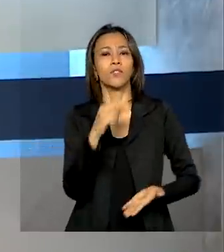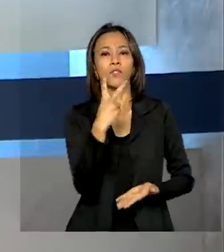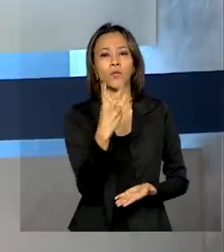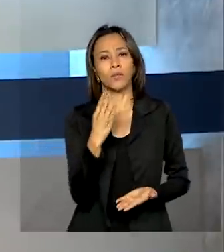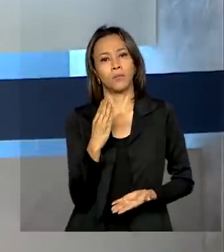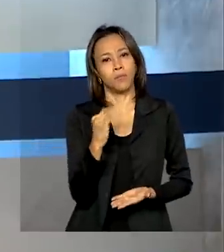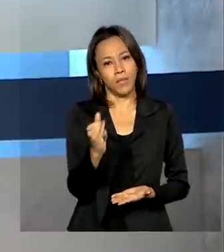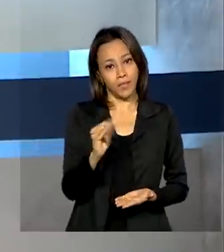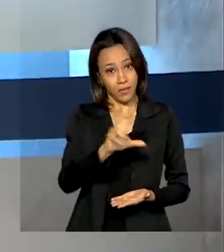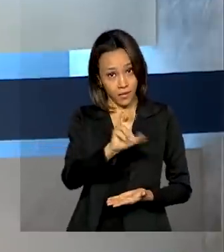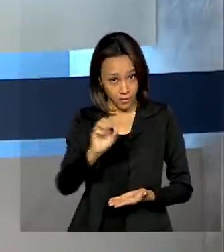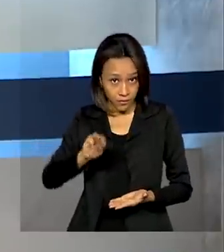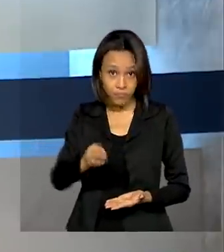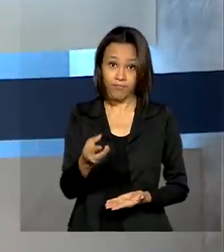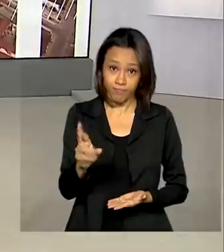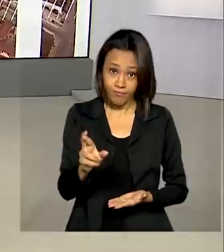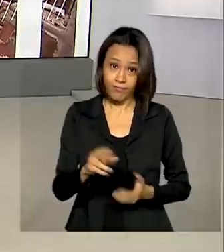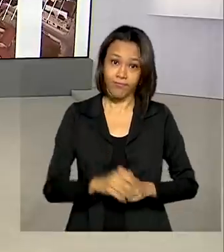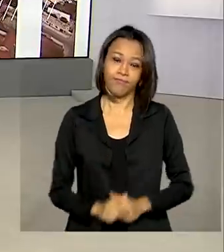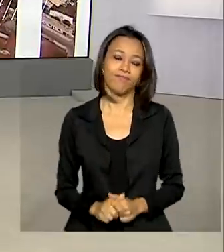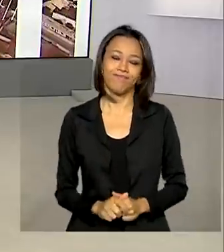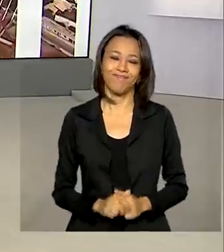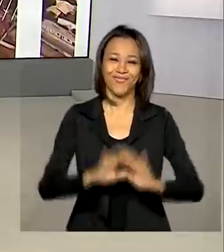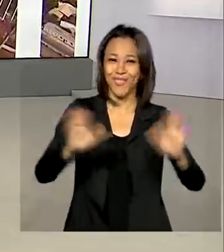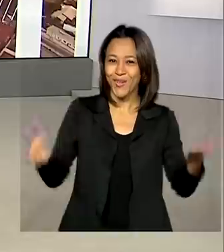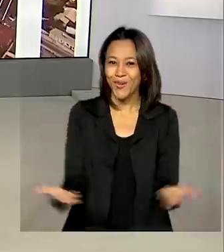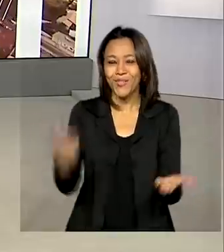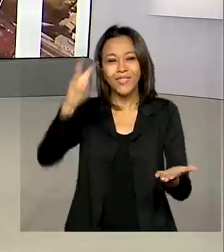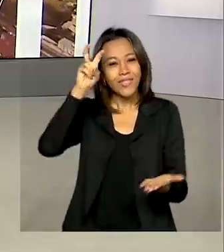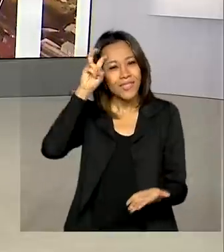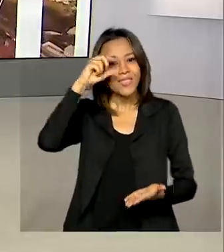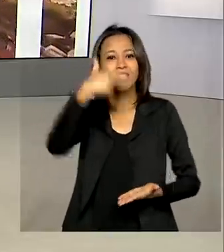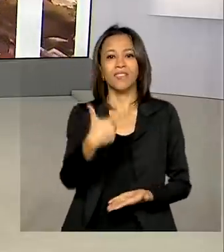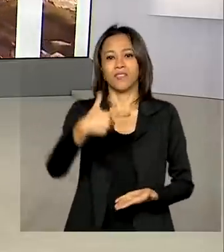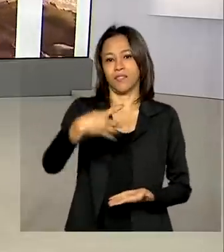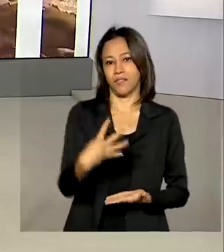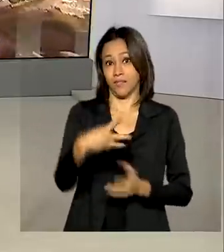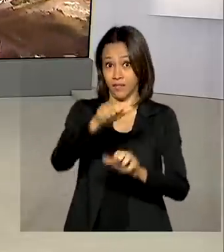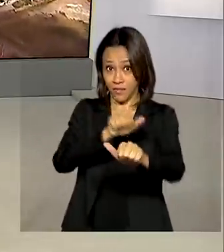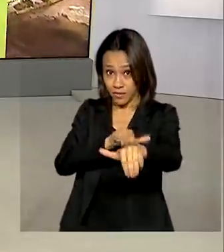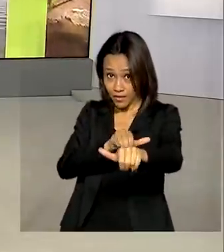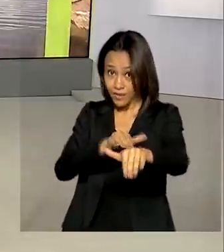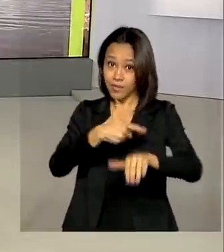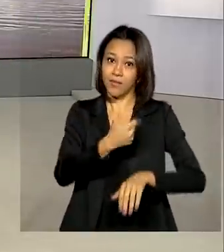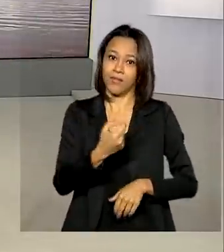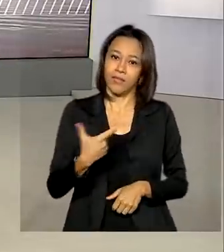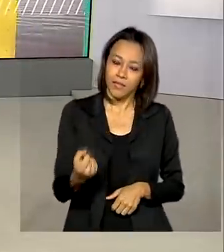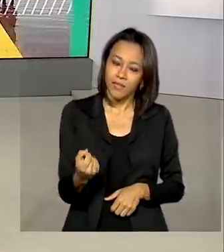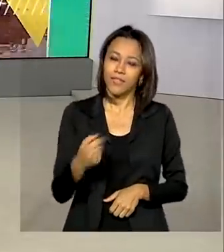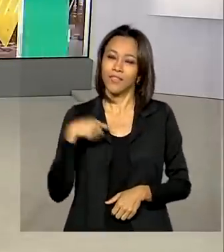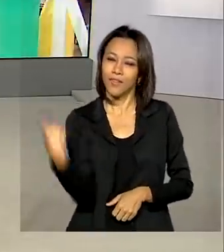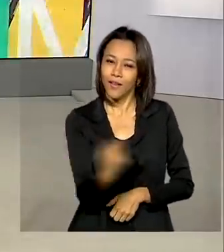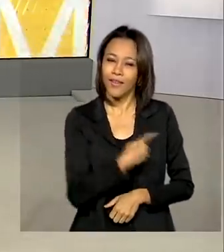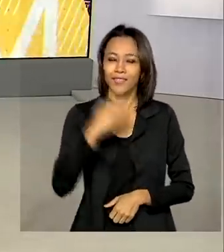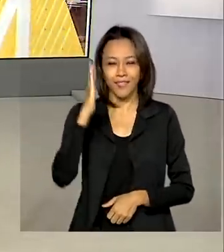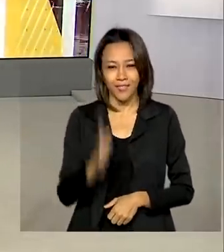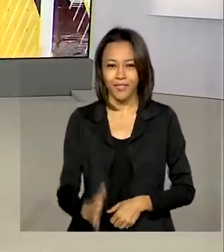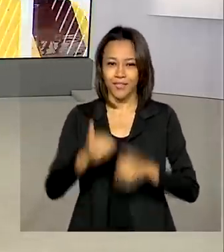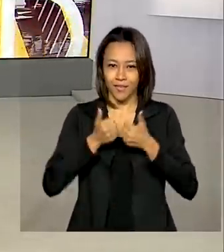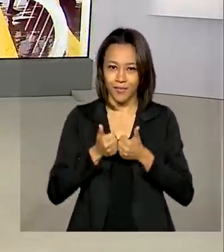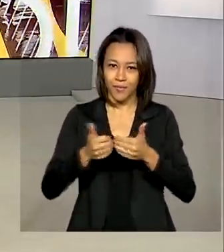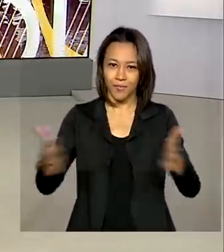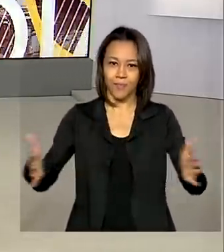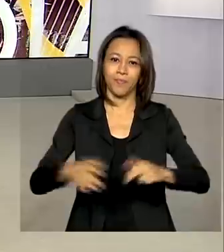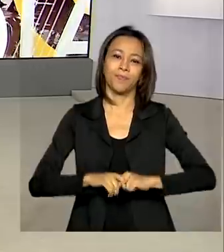bilhões e meio de reais. Hoje é quinta-feira, 24 de setembro de 2020. O Brasil em dia